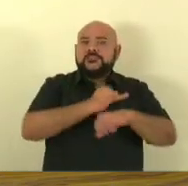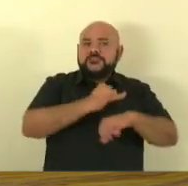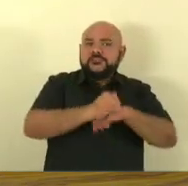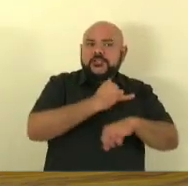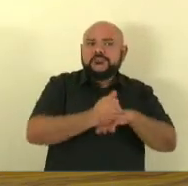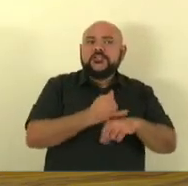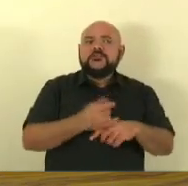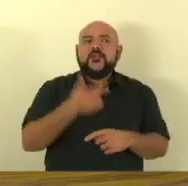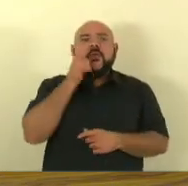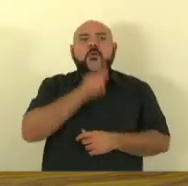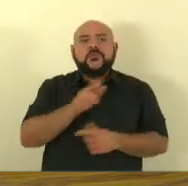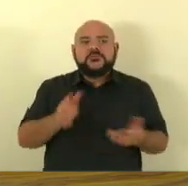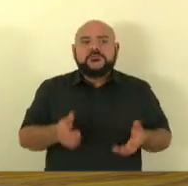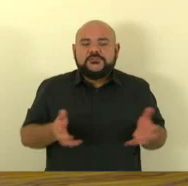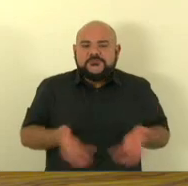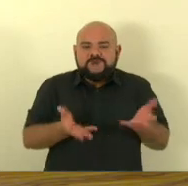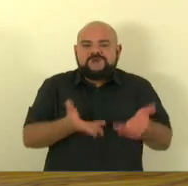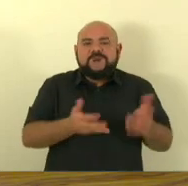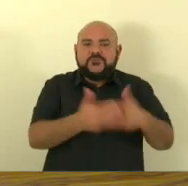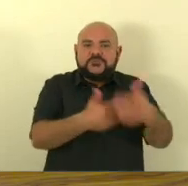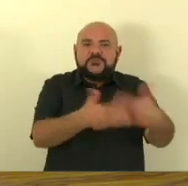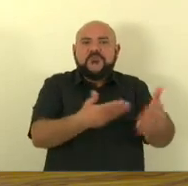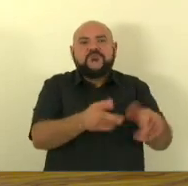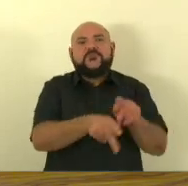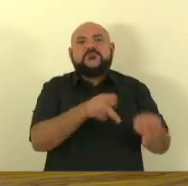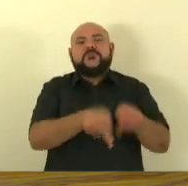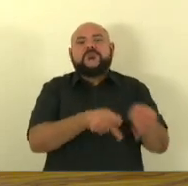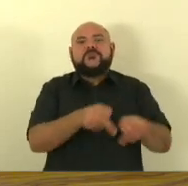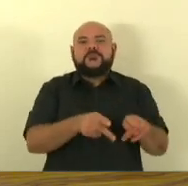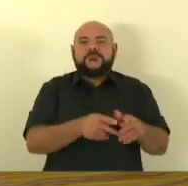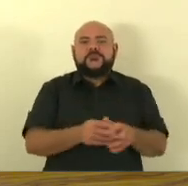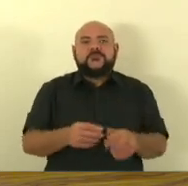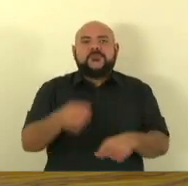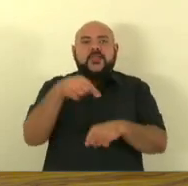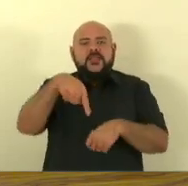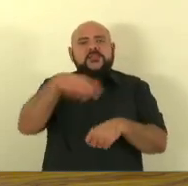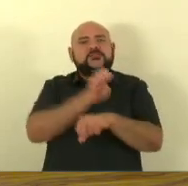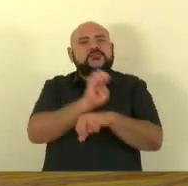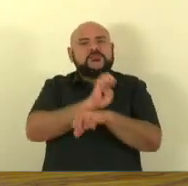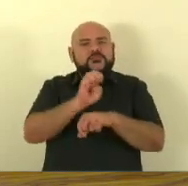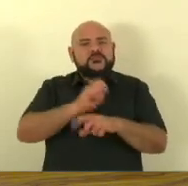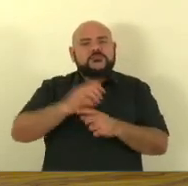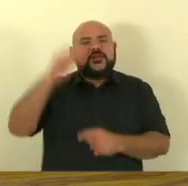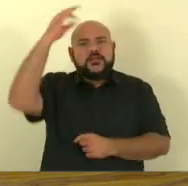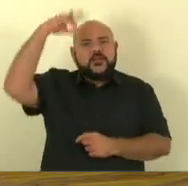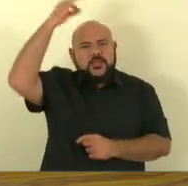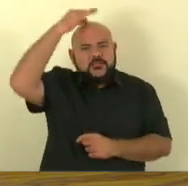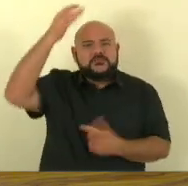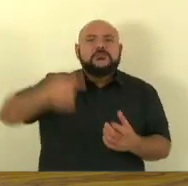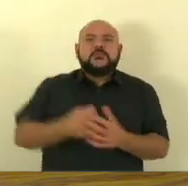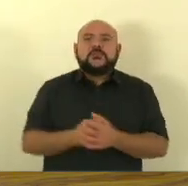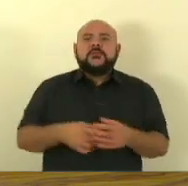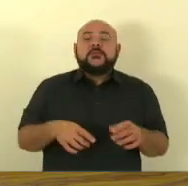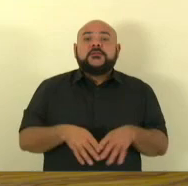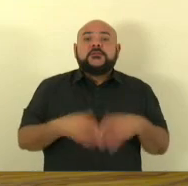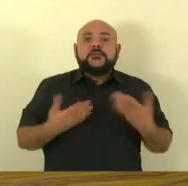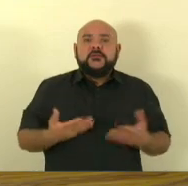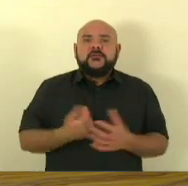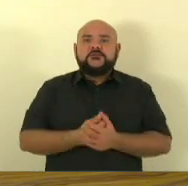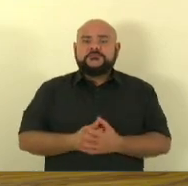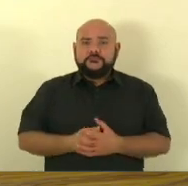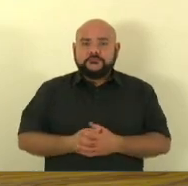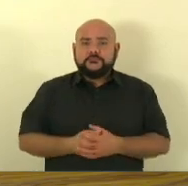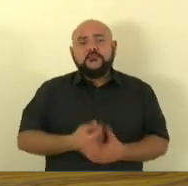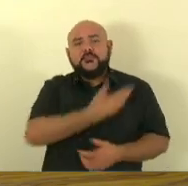população aqui no Espírito Santo na bacia do Rio Doce em geral o poder público arruinou